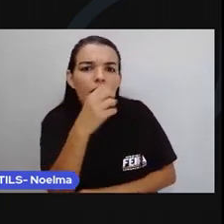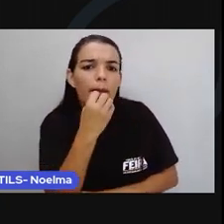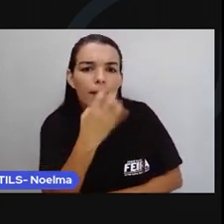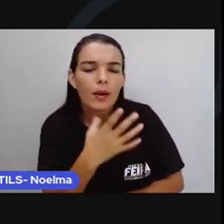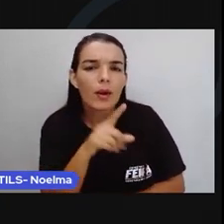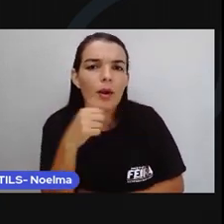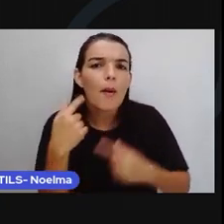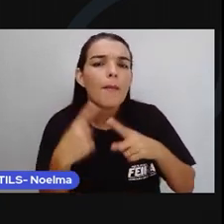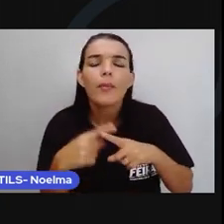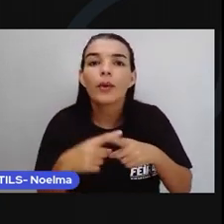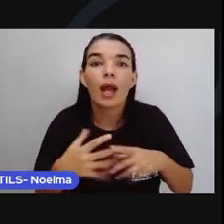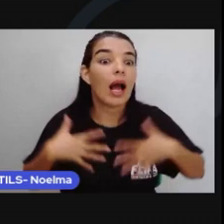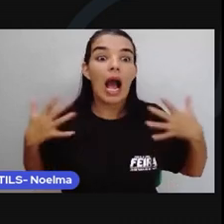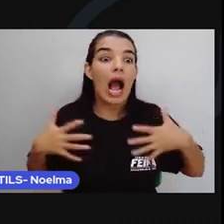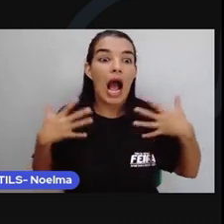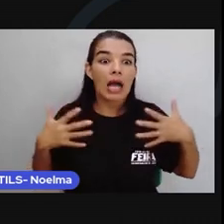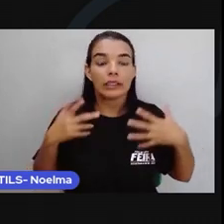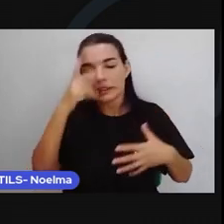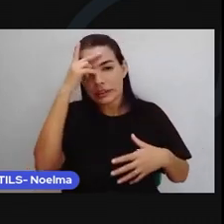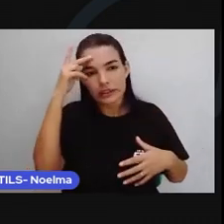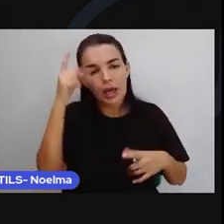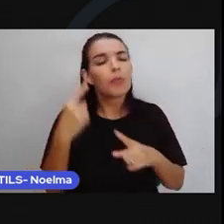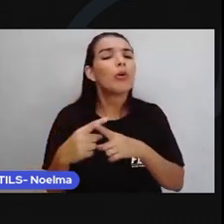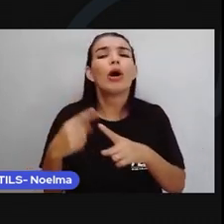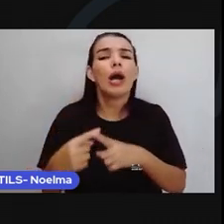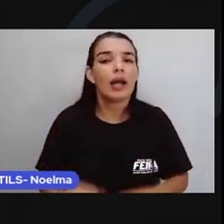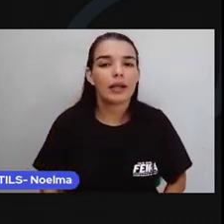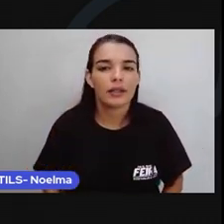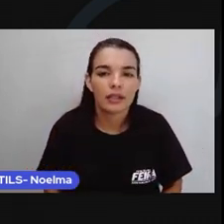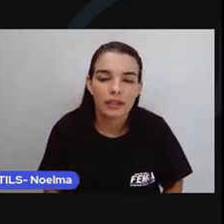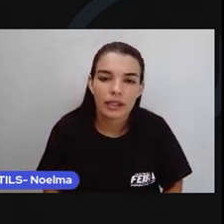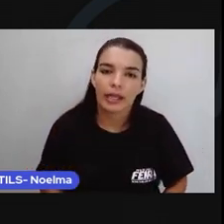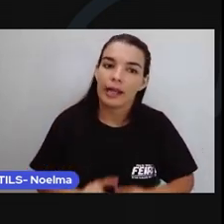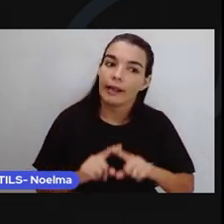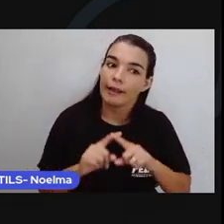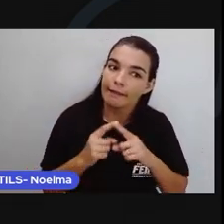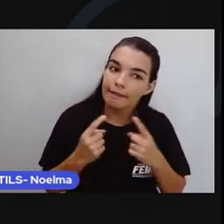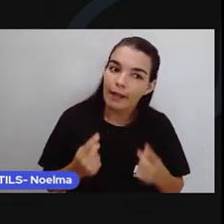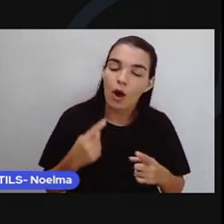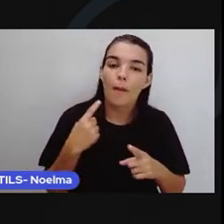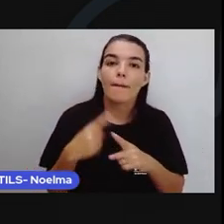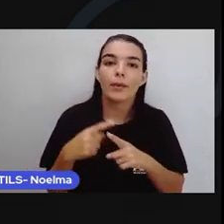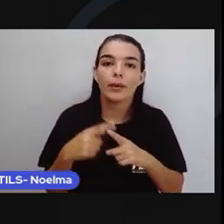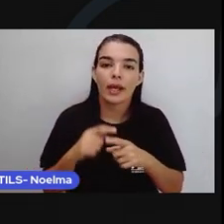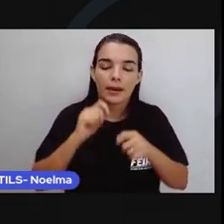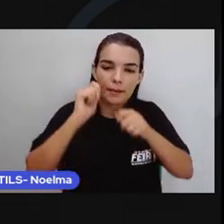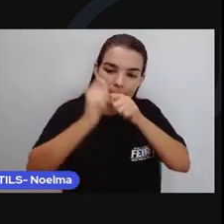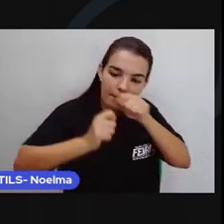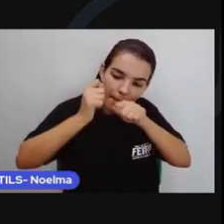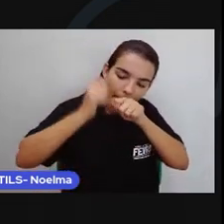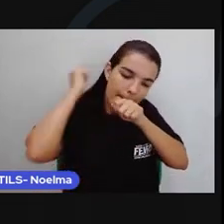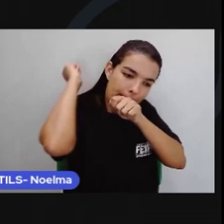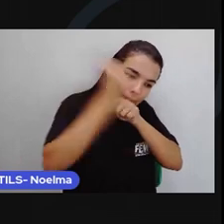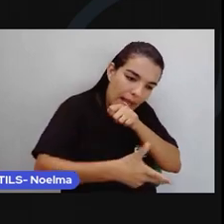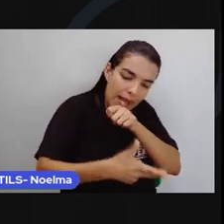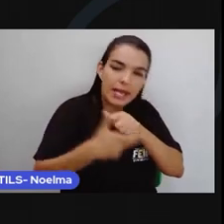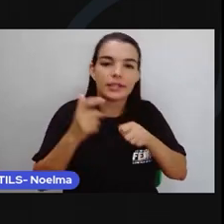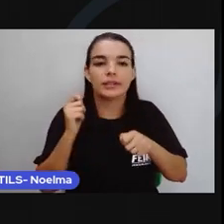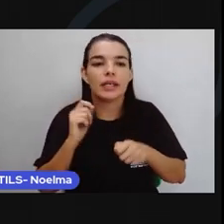por que assustam as pessoas Que passam por aqui? É que a pesca predatória A poluição dos